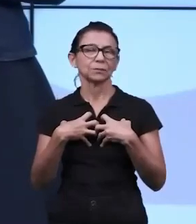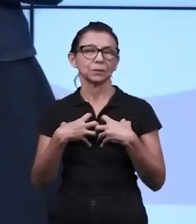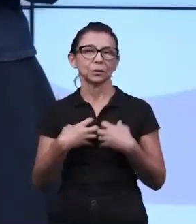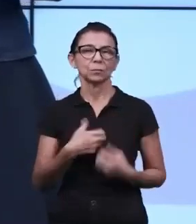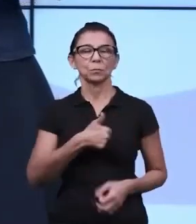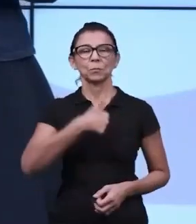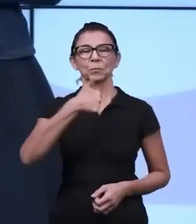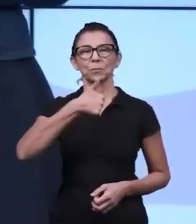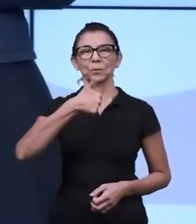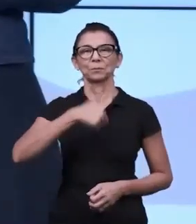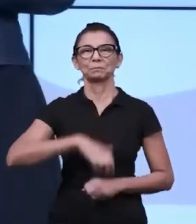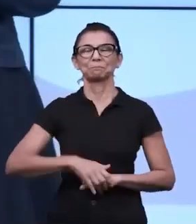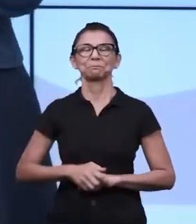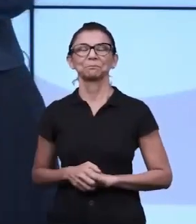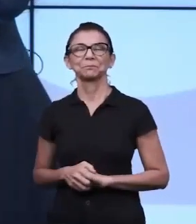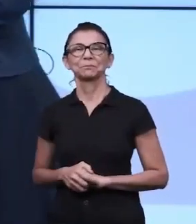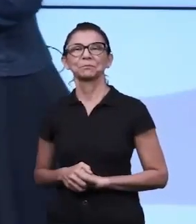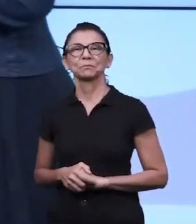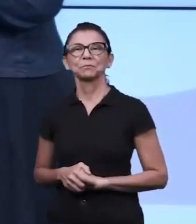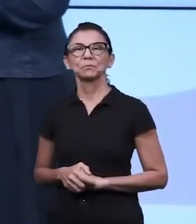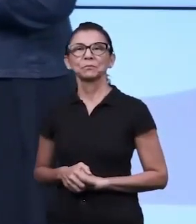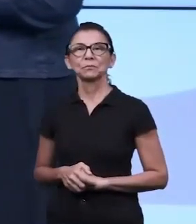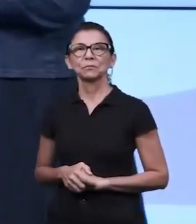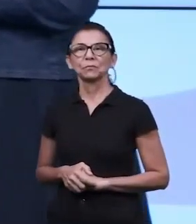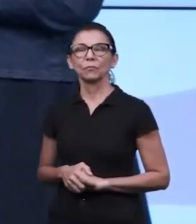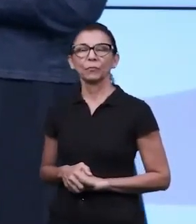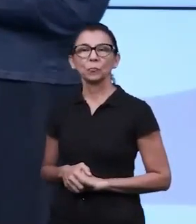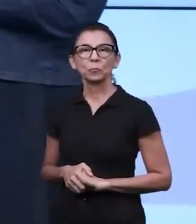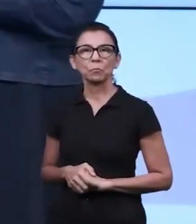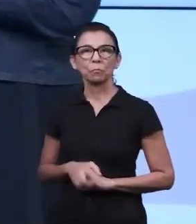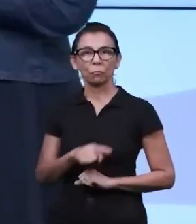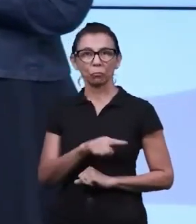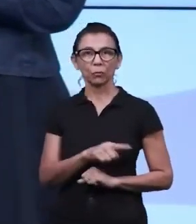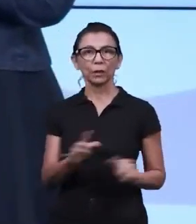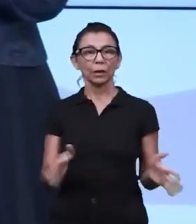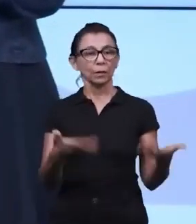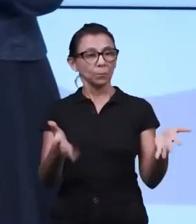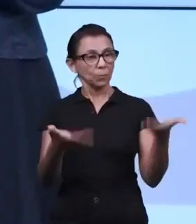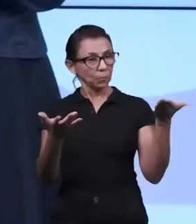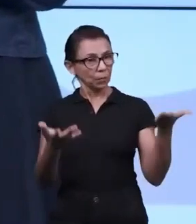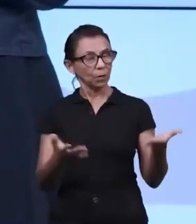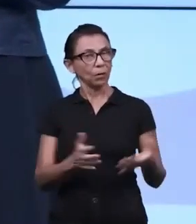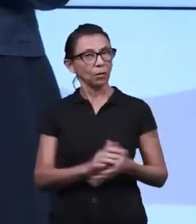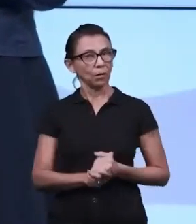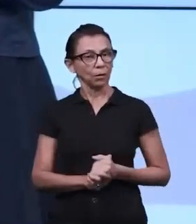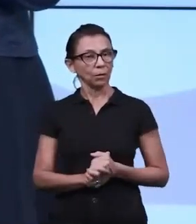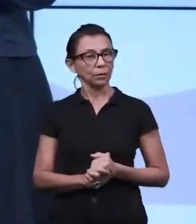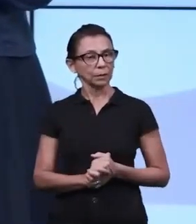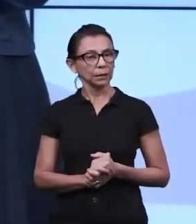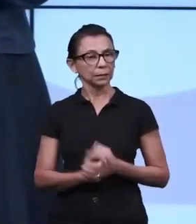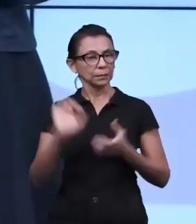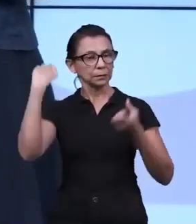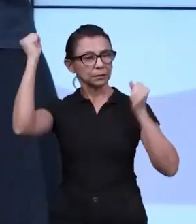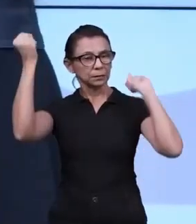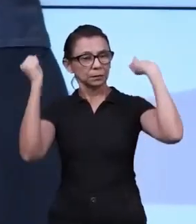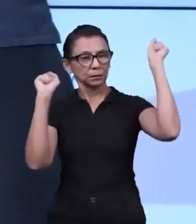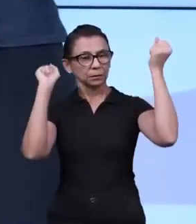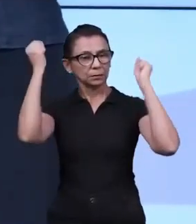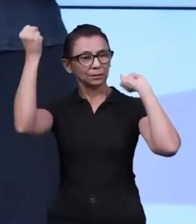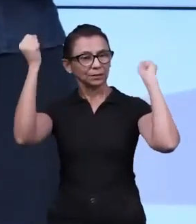é algo muito positivo e que ajuda muito. Incentive a criança a realizar atividades físicas,